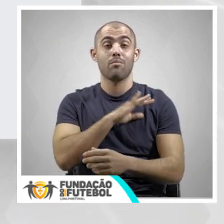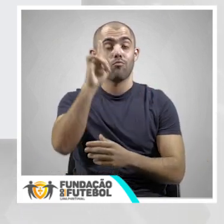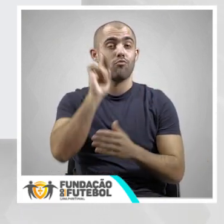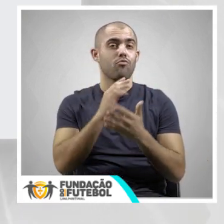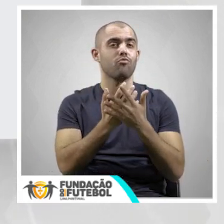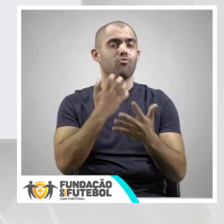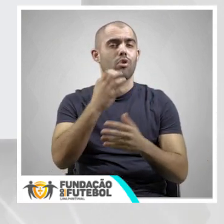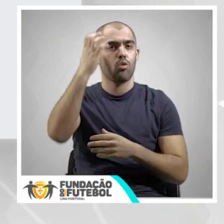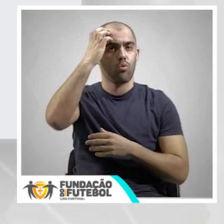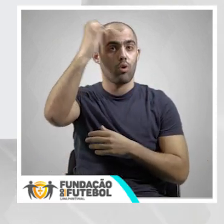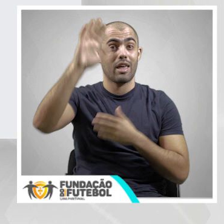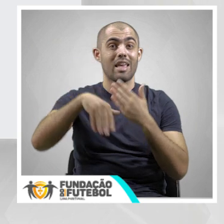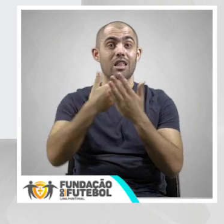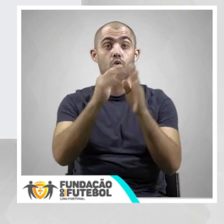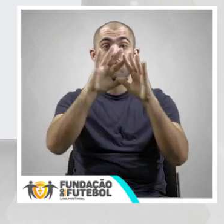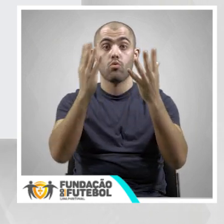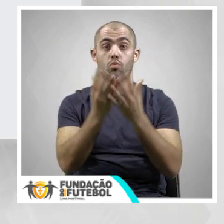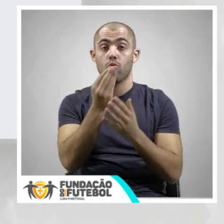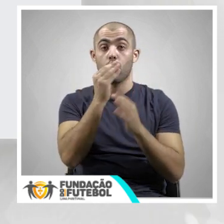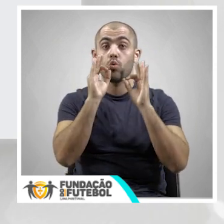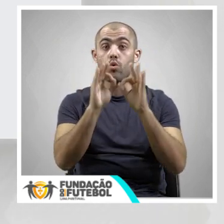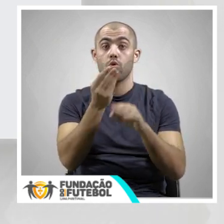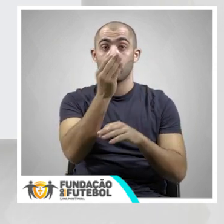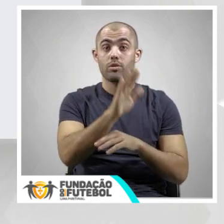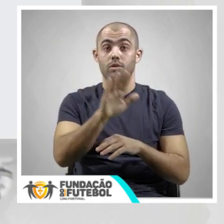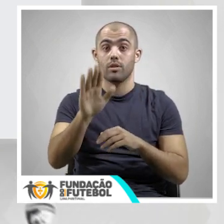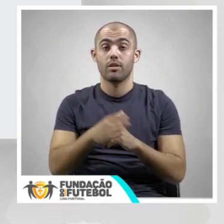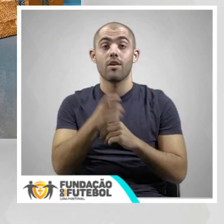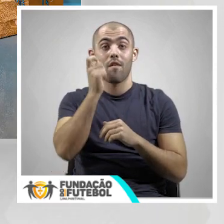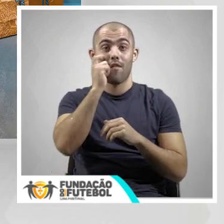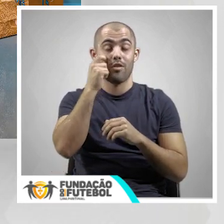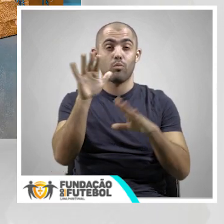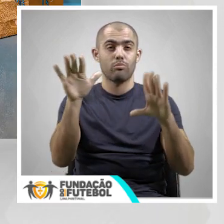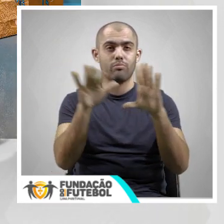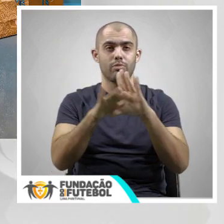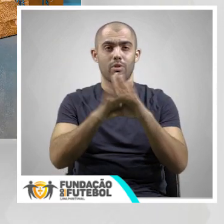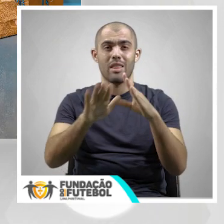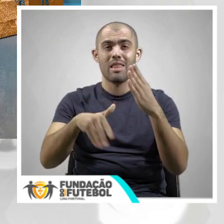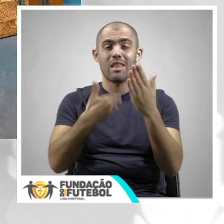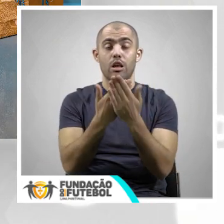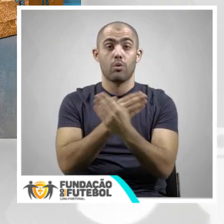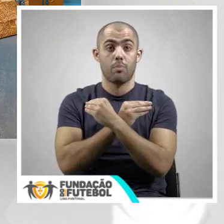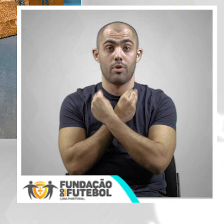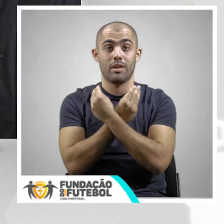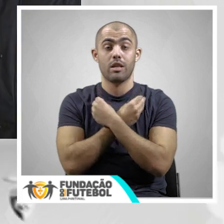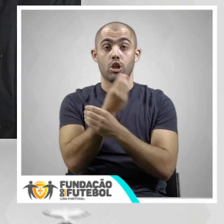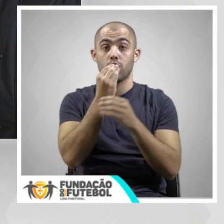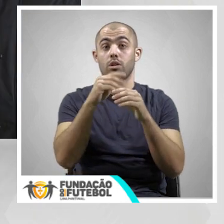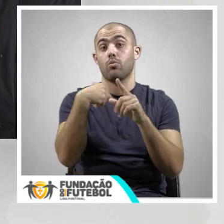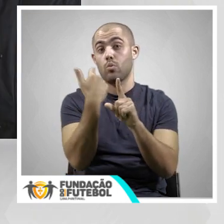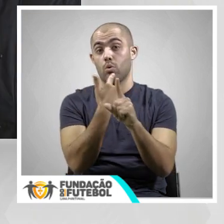assinalou o Dia de Reis, entregando cabazes a cuidadores de crianças e o Académico de Viseu participou na entrega de